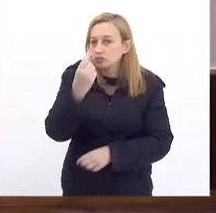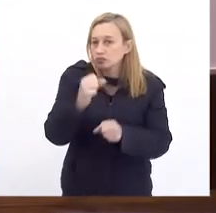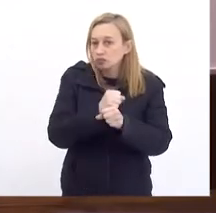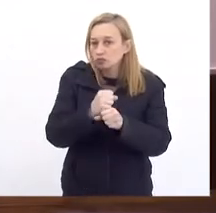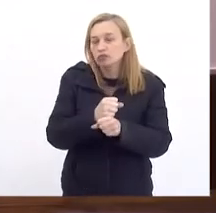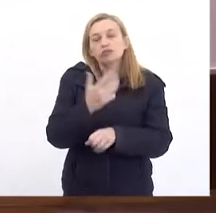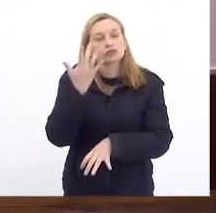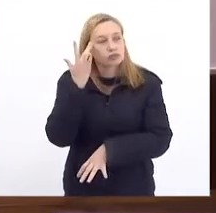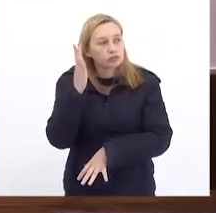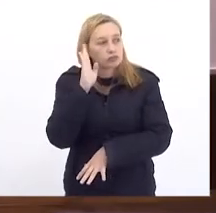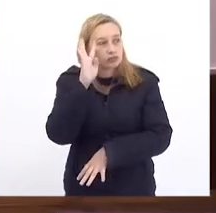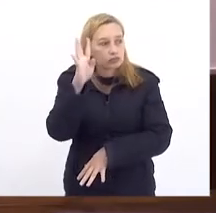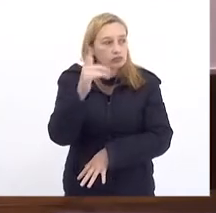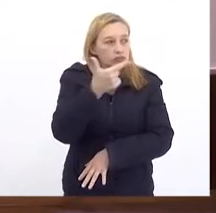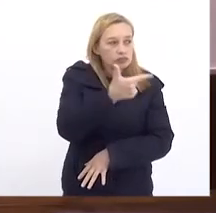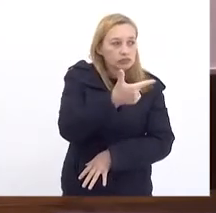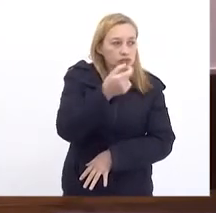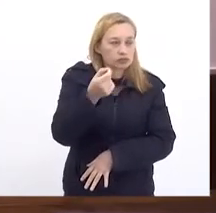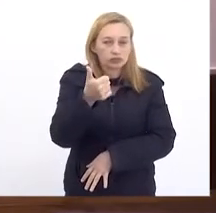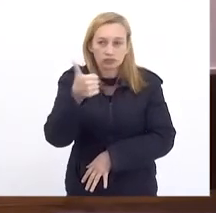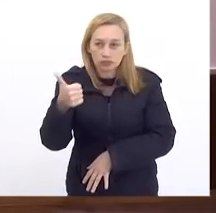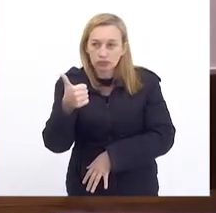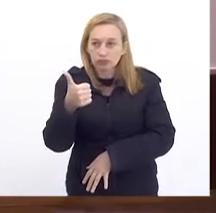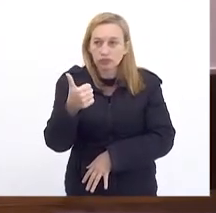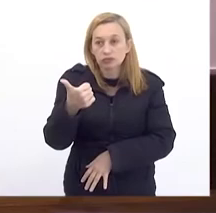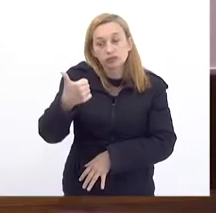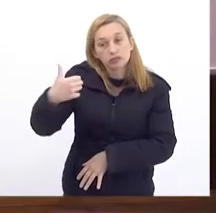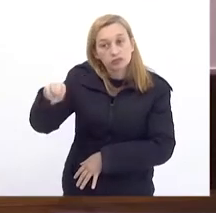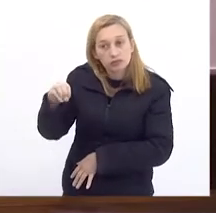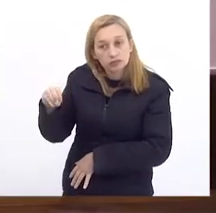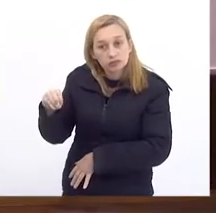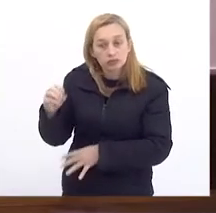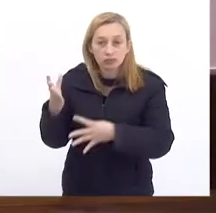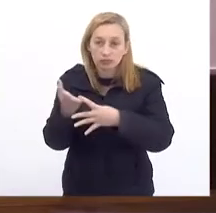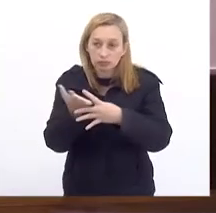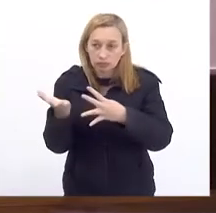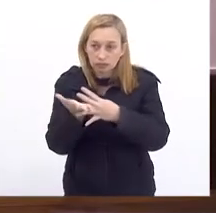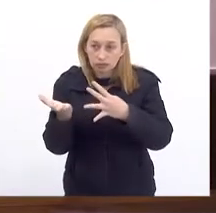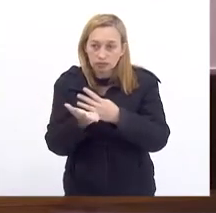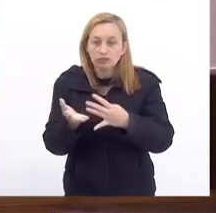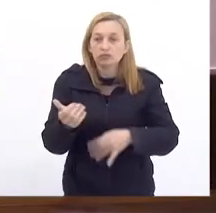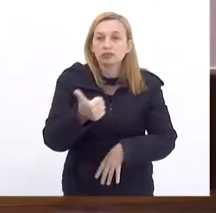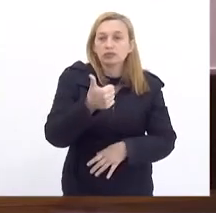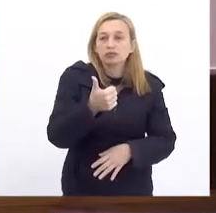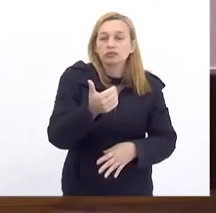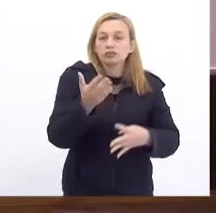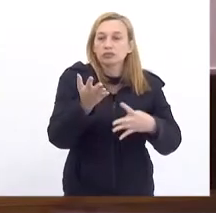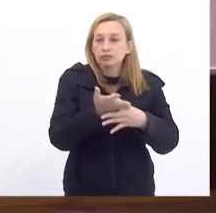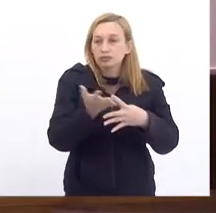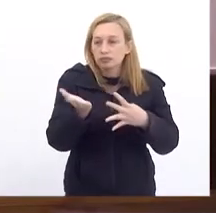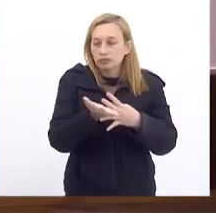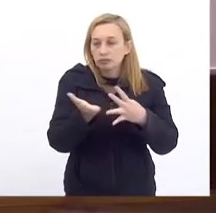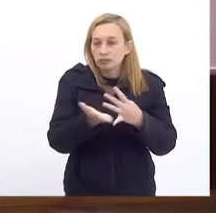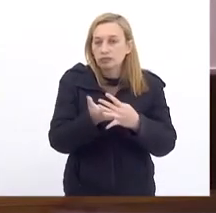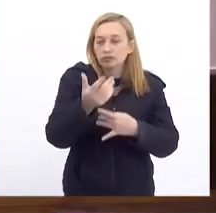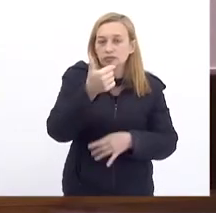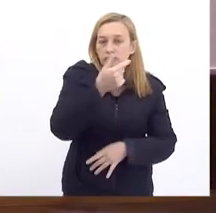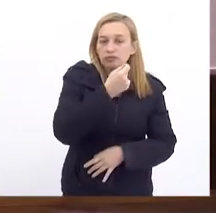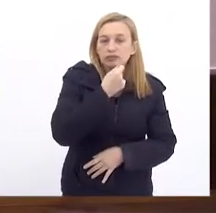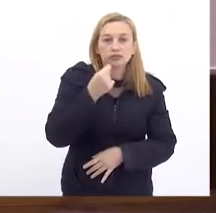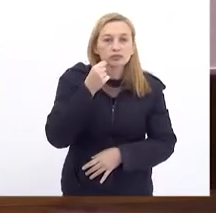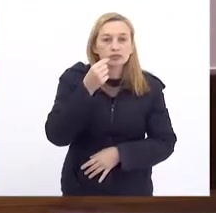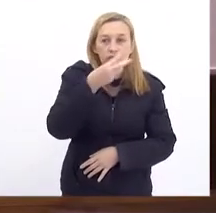Que de 21 IPCA Seja 10 A parcela De setembro De 17 A 31 Dezembro